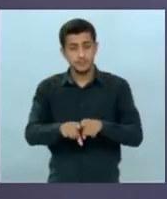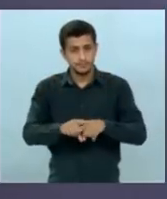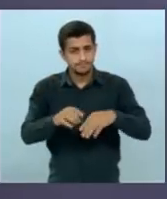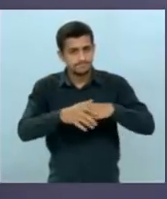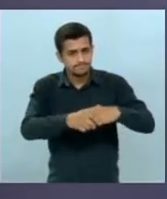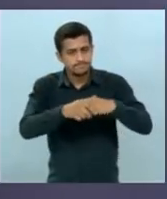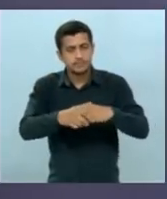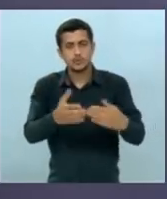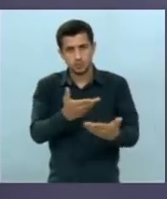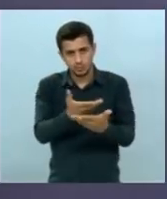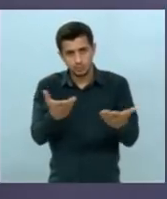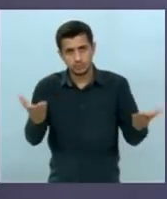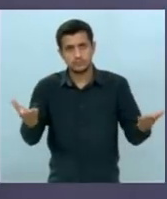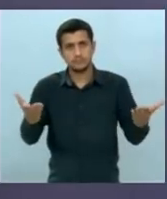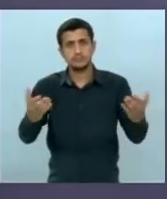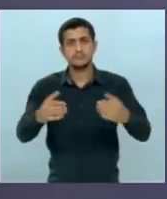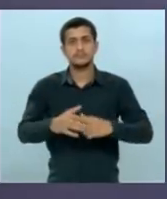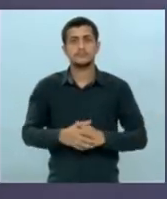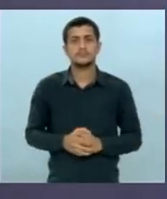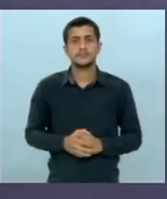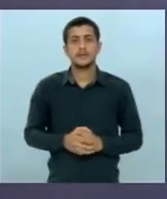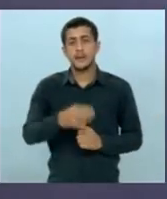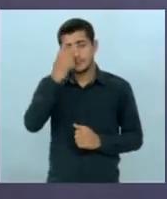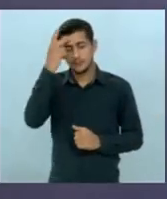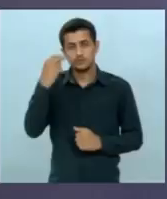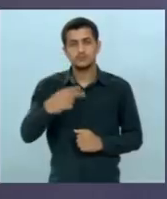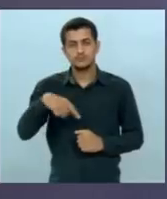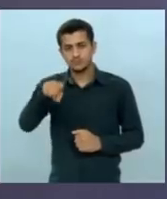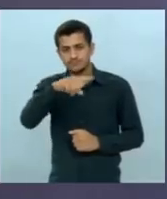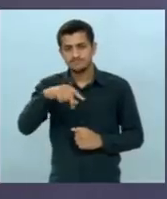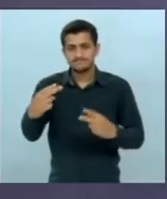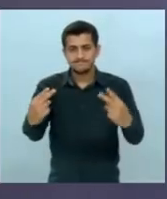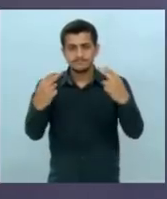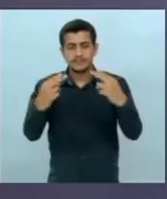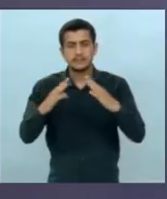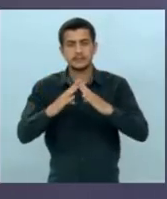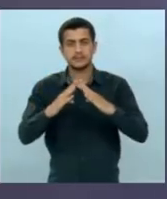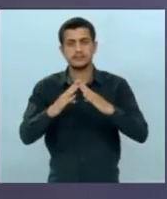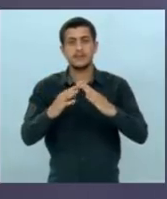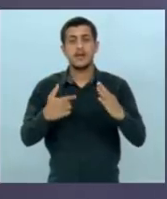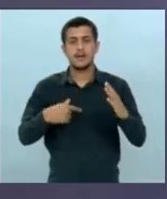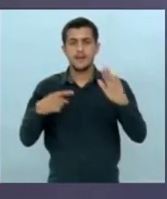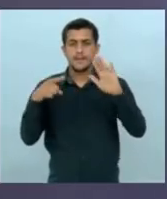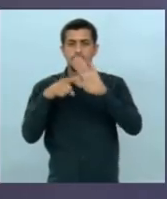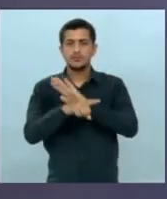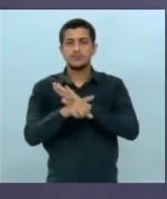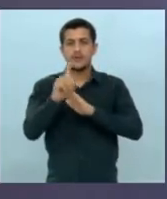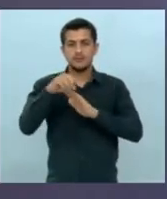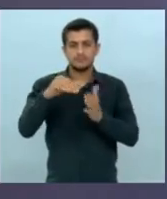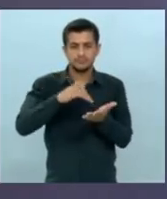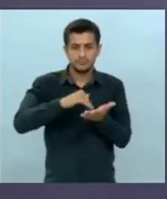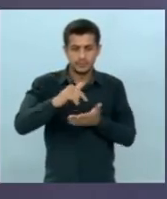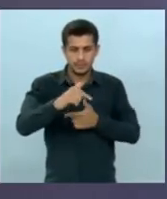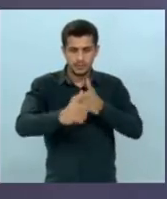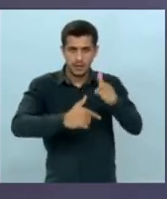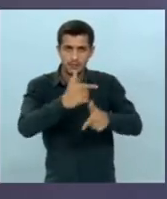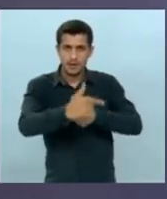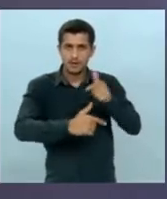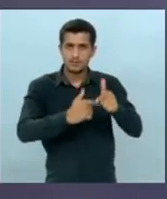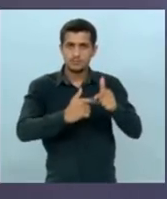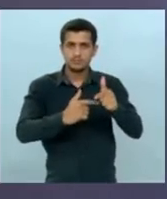e abraçar os telespectadores. Bom, a pergunta é com relação a servidores públicos. O senhor prometeu,